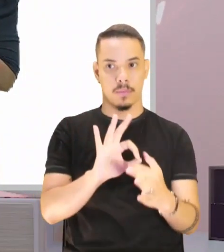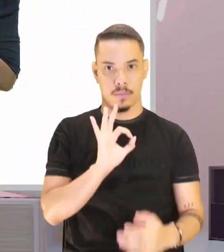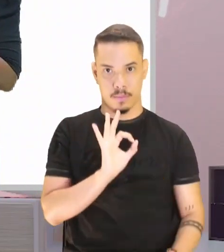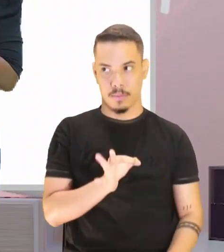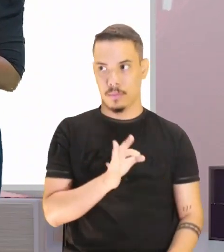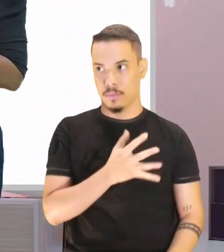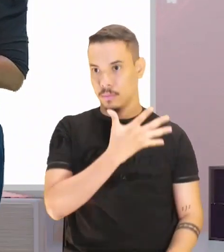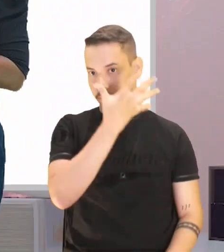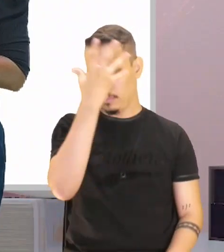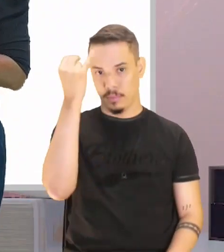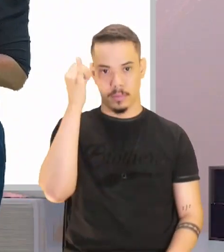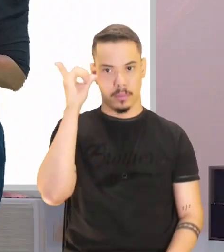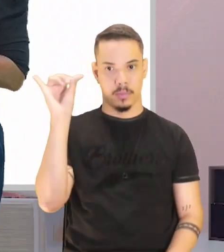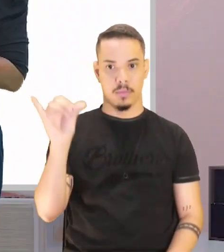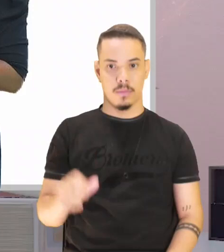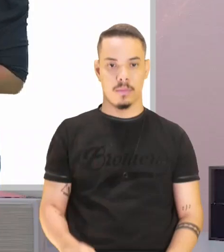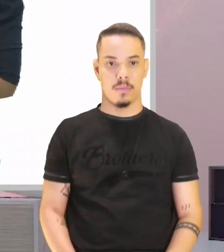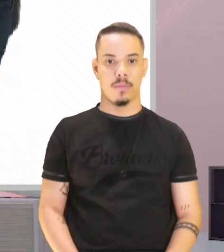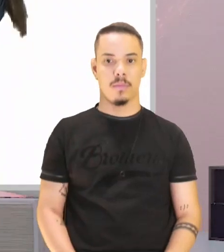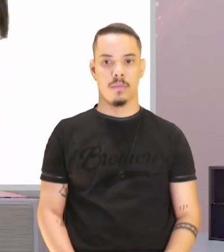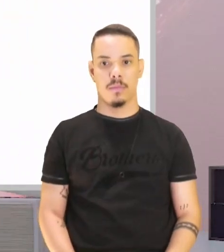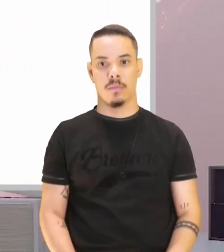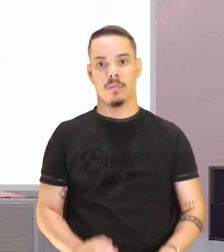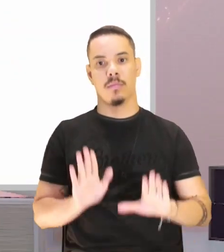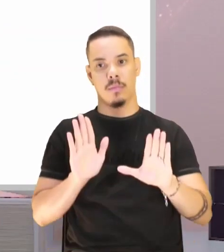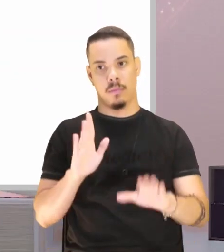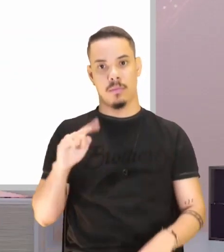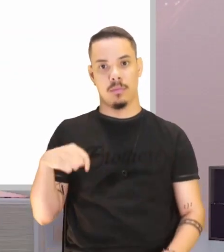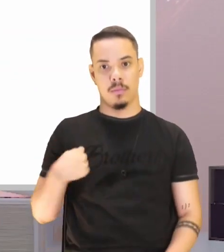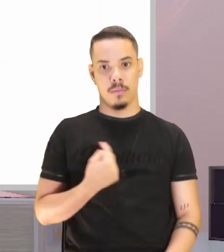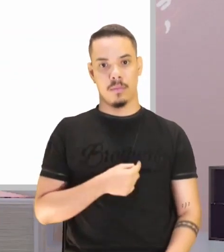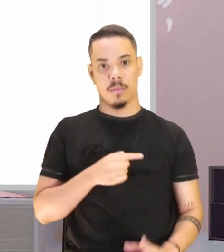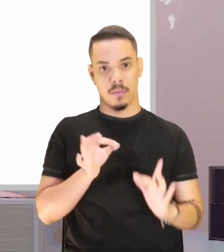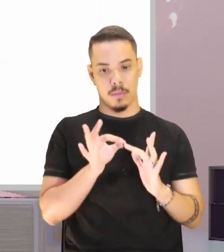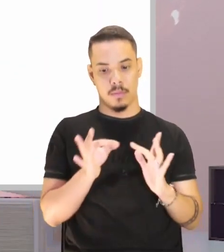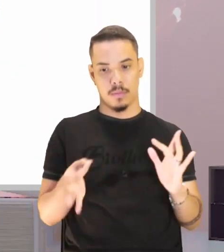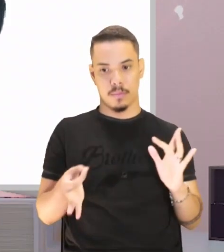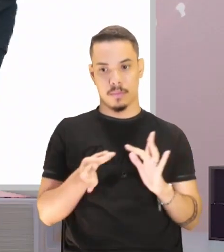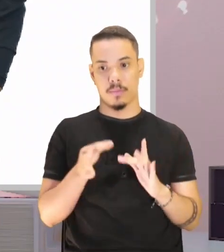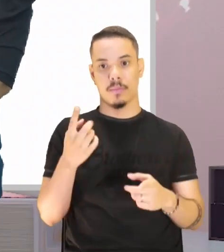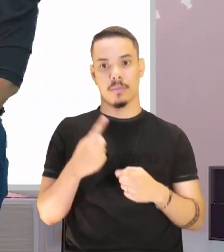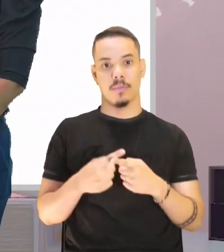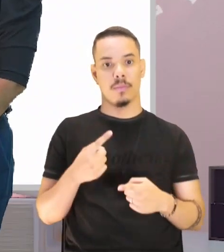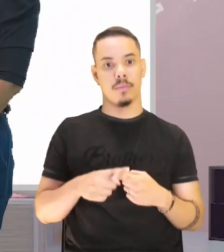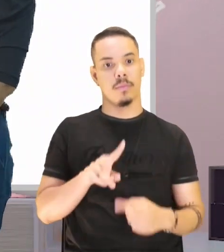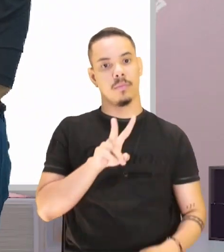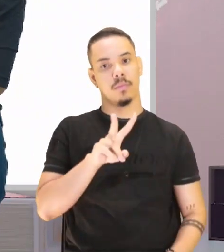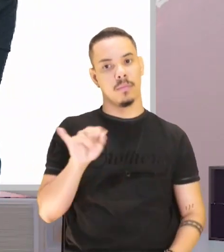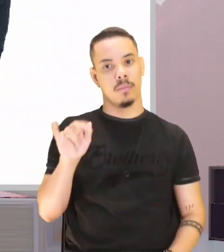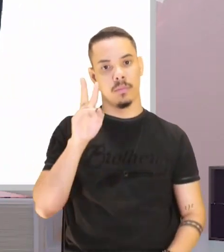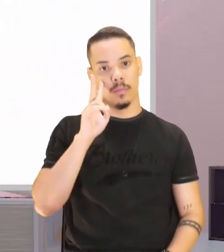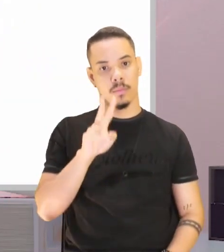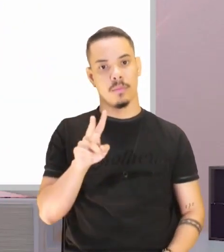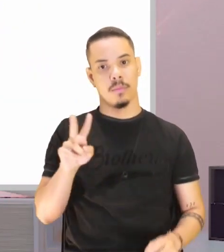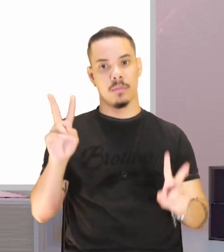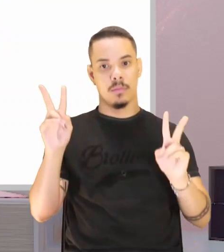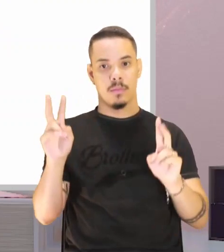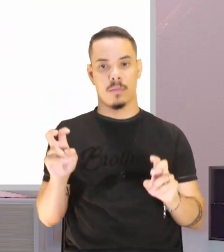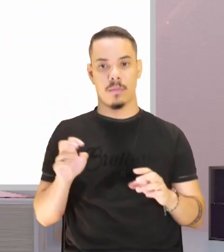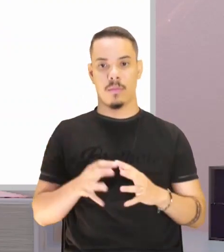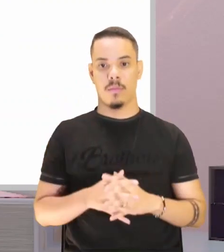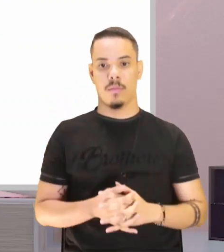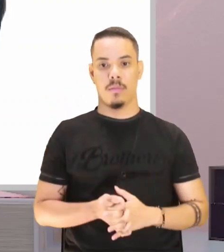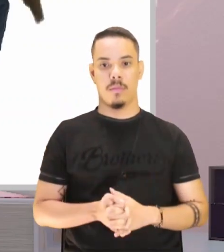esquecer, tá certo? Ah, professora, mas a gente está aqui no arcadismo, por que a gente ainda vai ver alguma coisa referente aí a